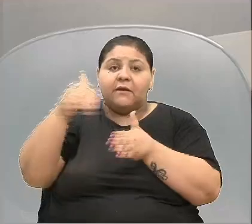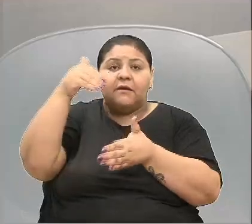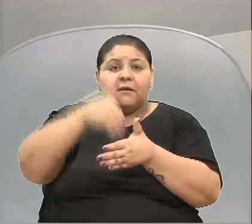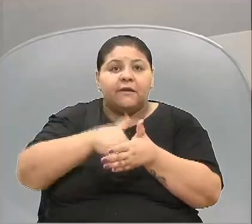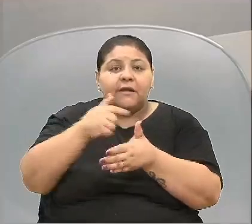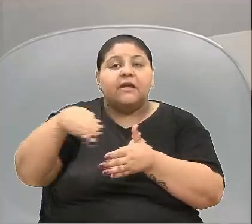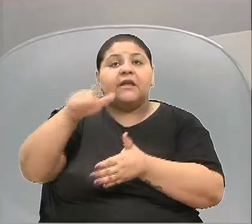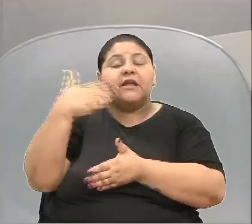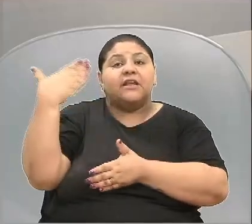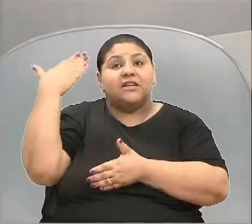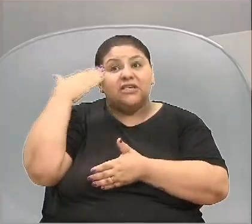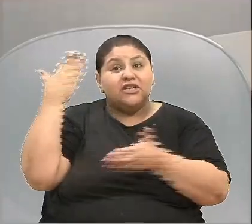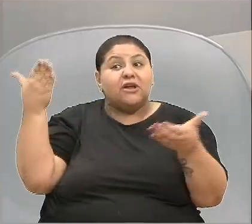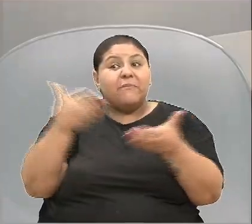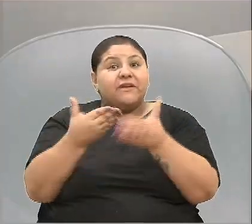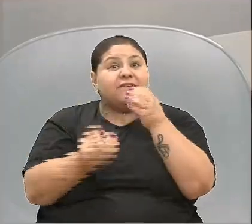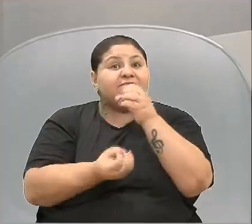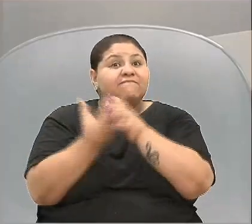a gente sabe que já existia,